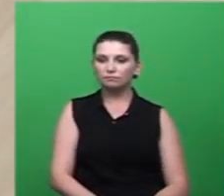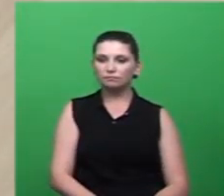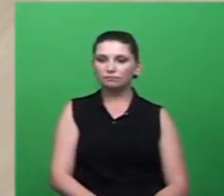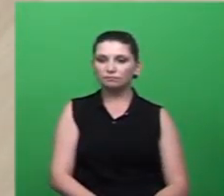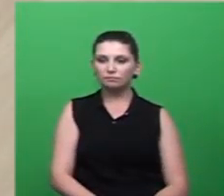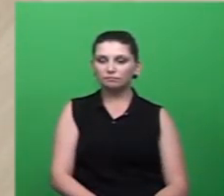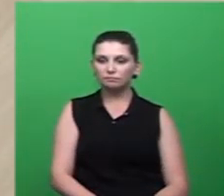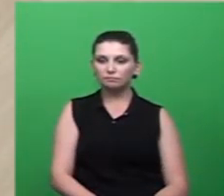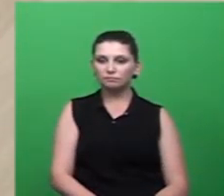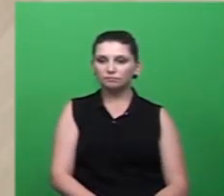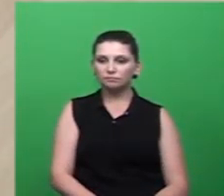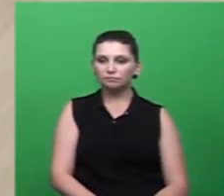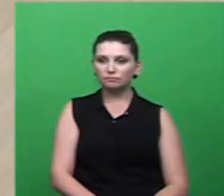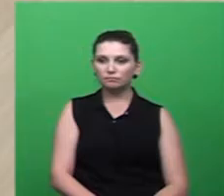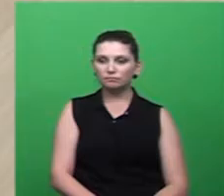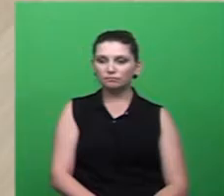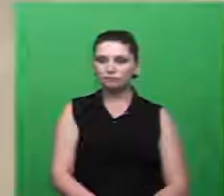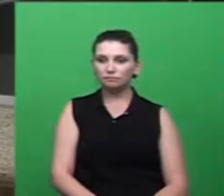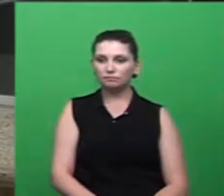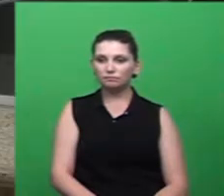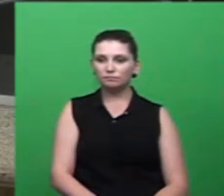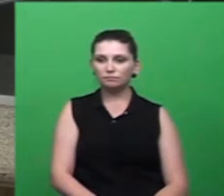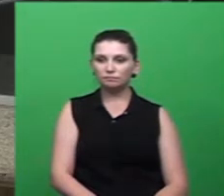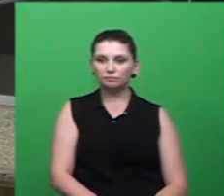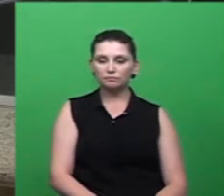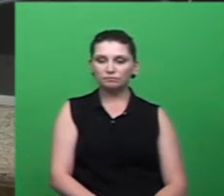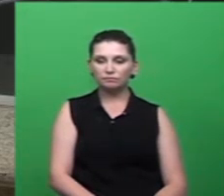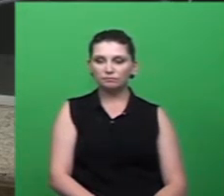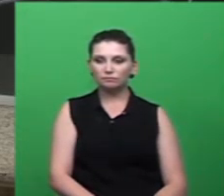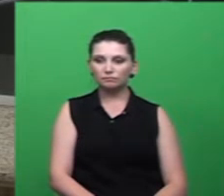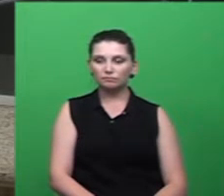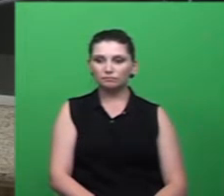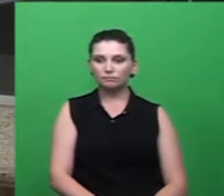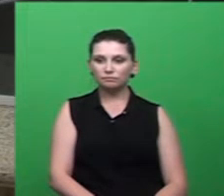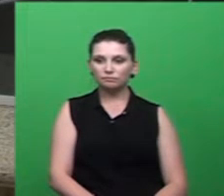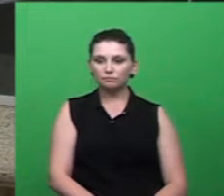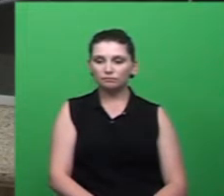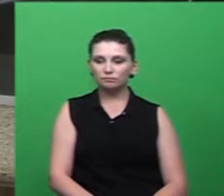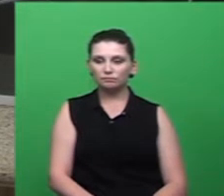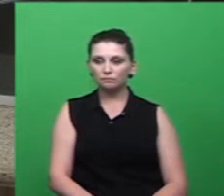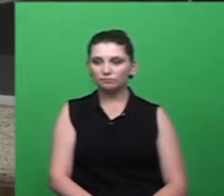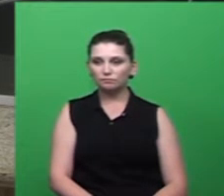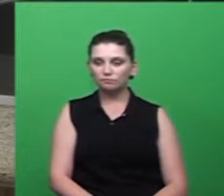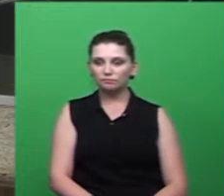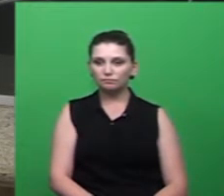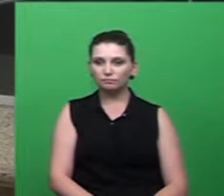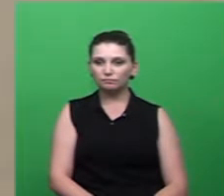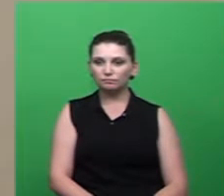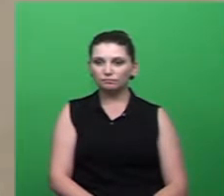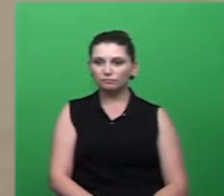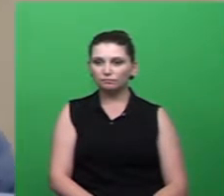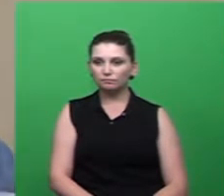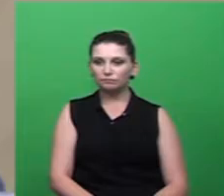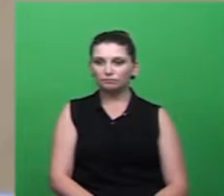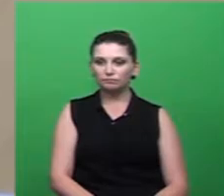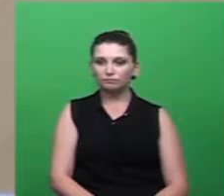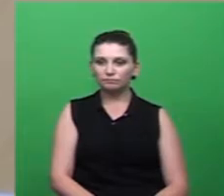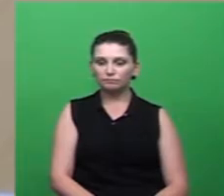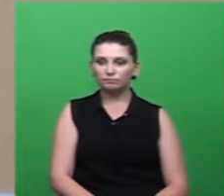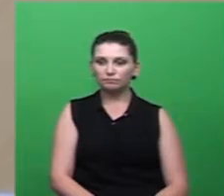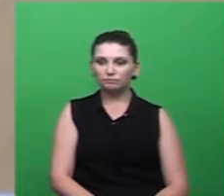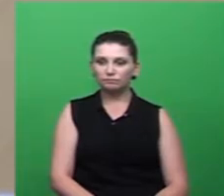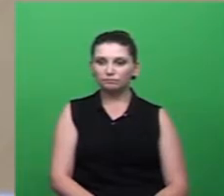criador só complementando a fala da colega a questão o problema